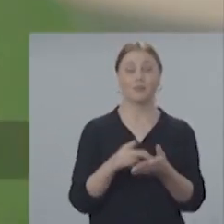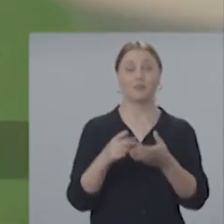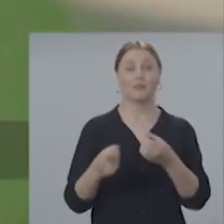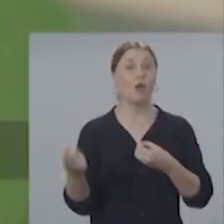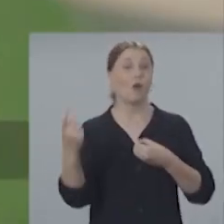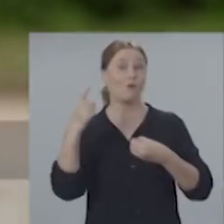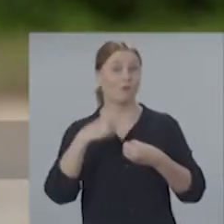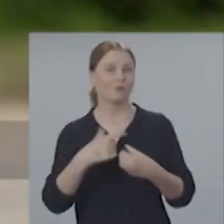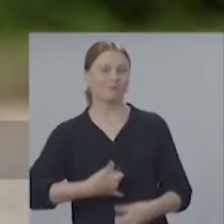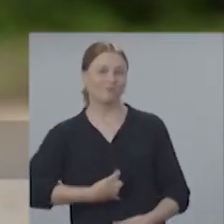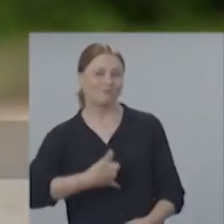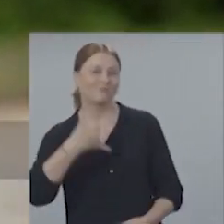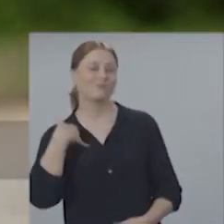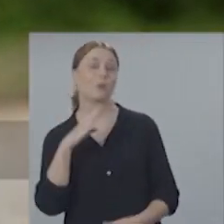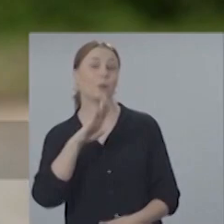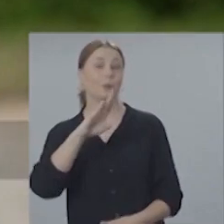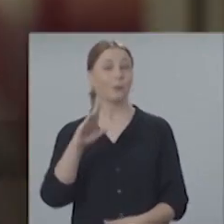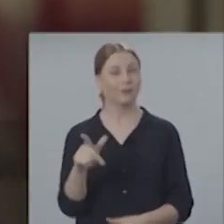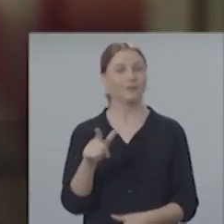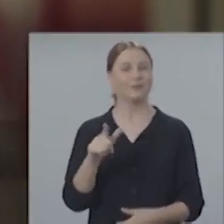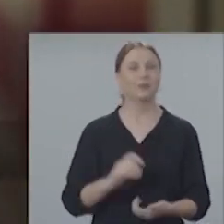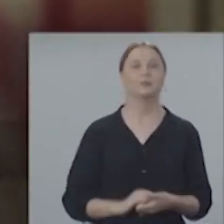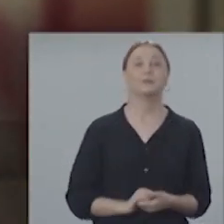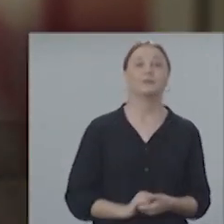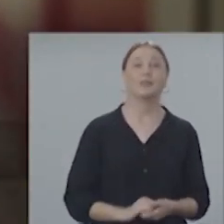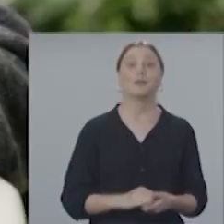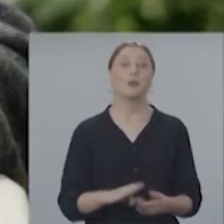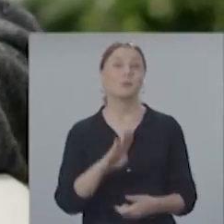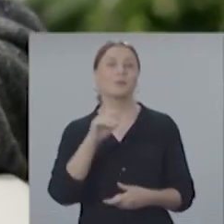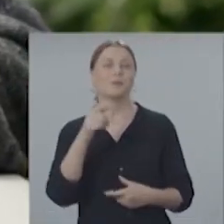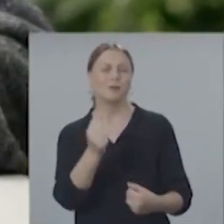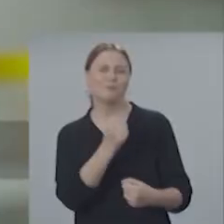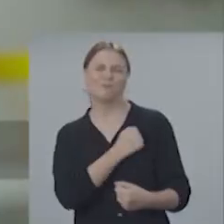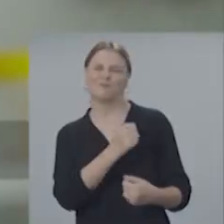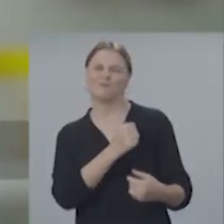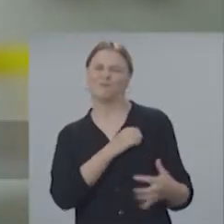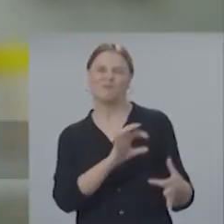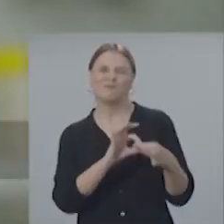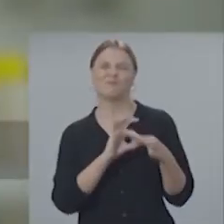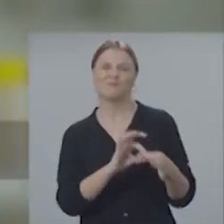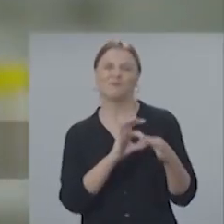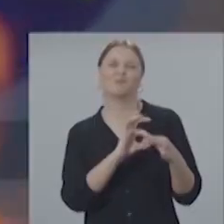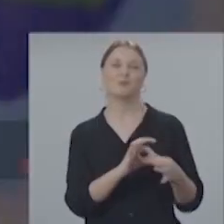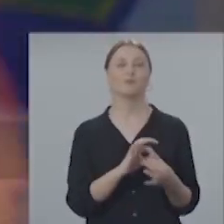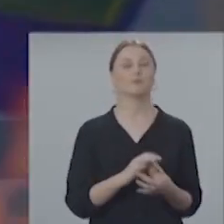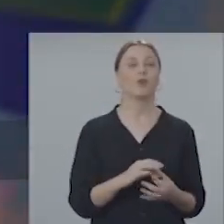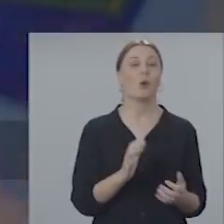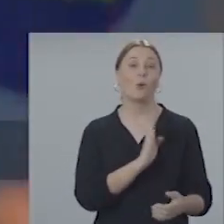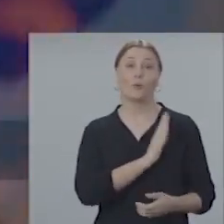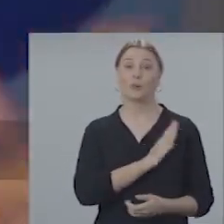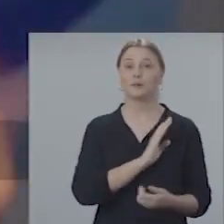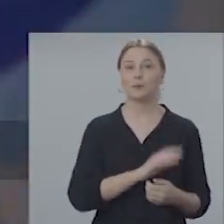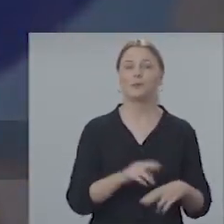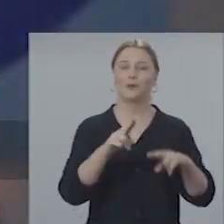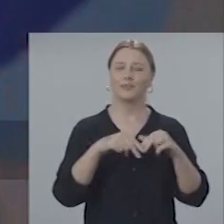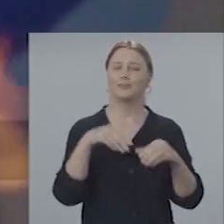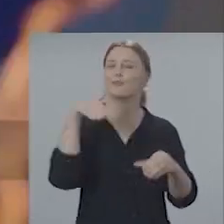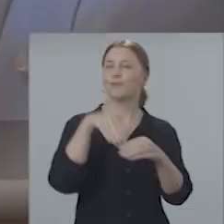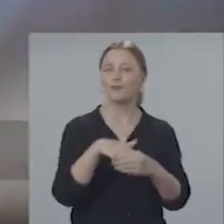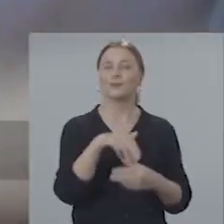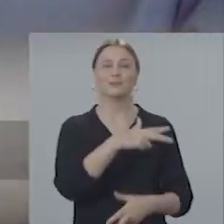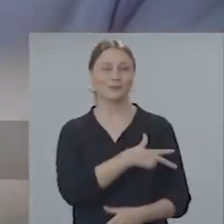verdade. Que devolva orgulho para essa cidade. Blumenau bate forte, juntos em um só coração.